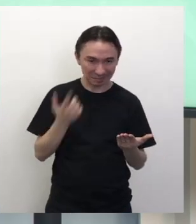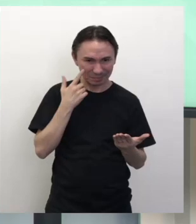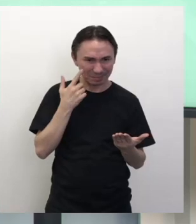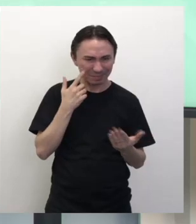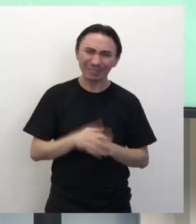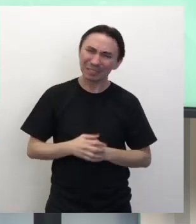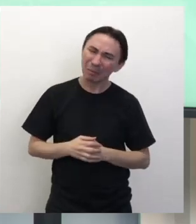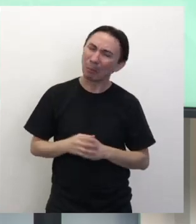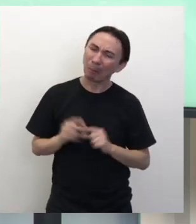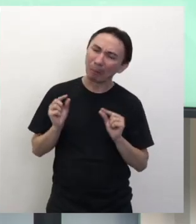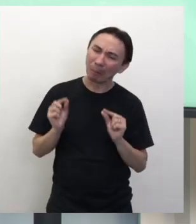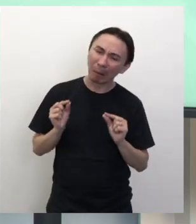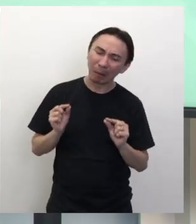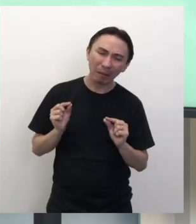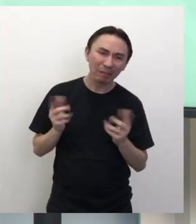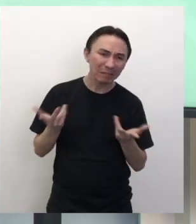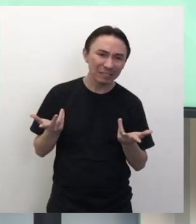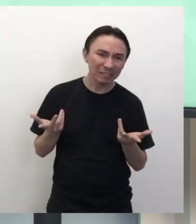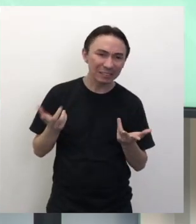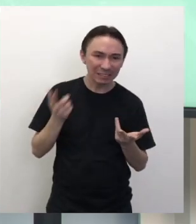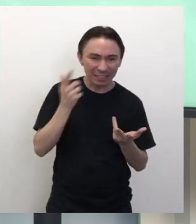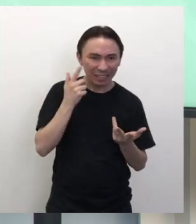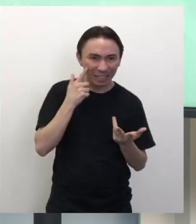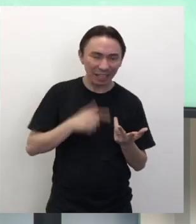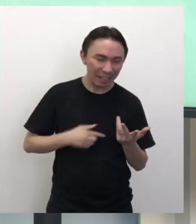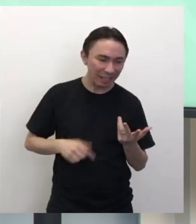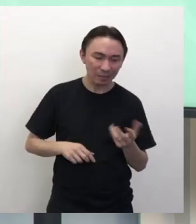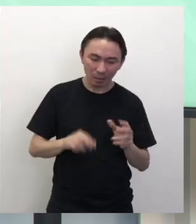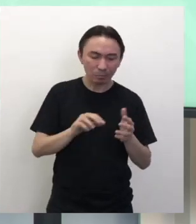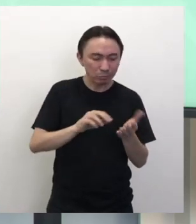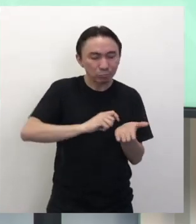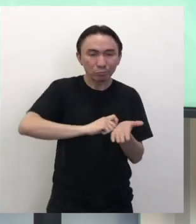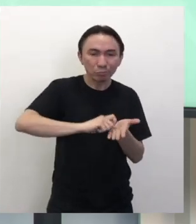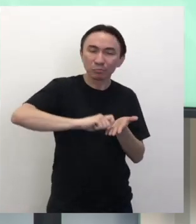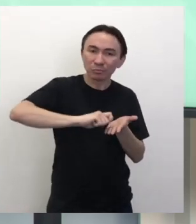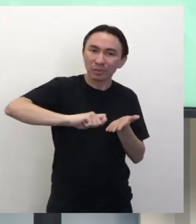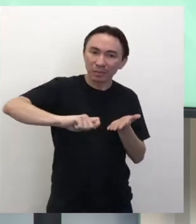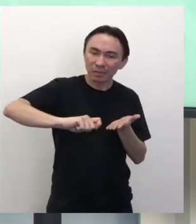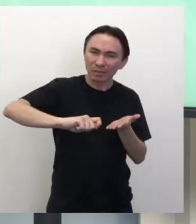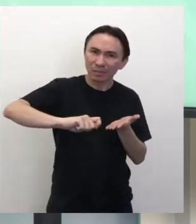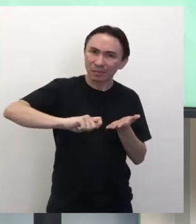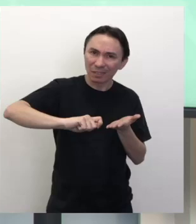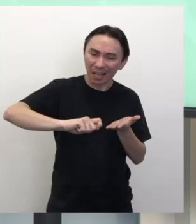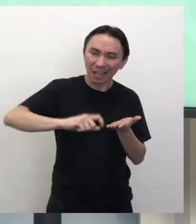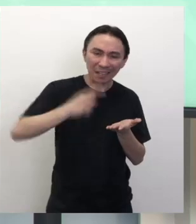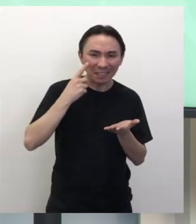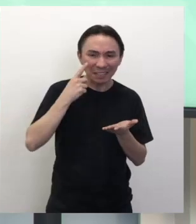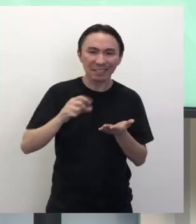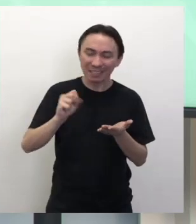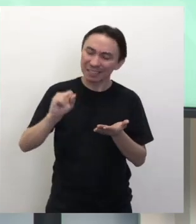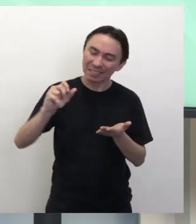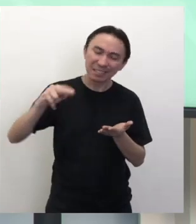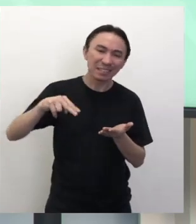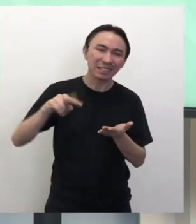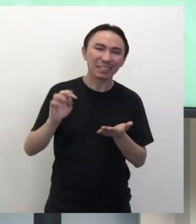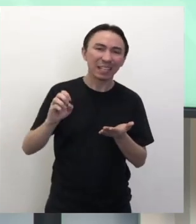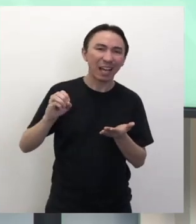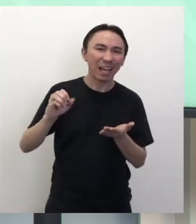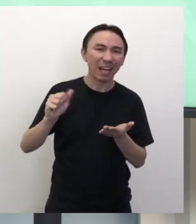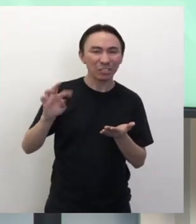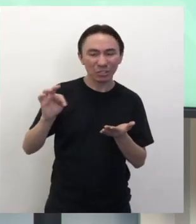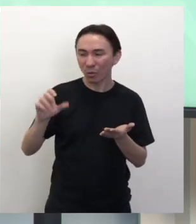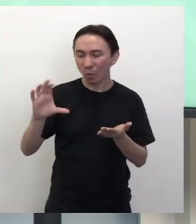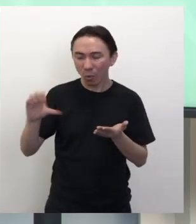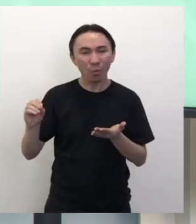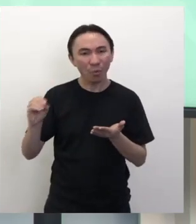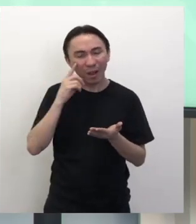professora, o que é isso? O ortográfico da escrita e o morfossintático tem mais a ver com o sentido, qual o sentido,